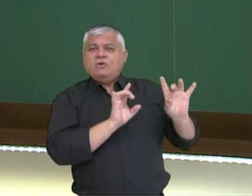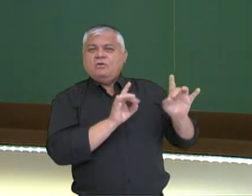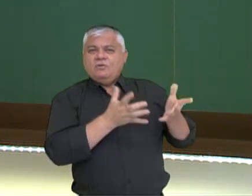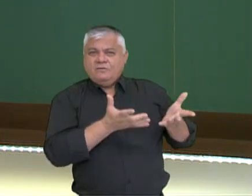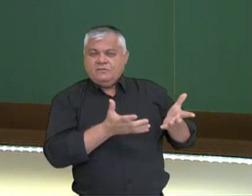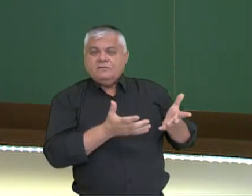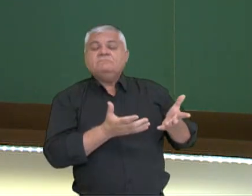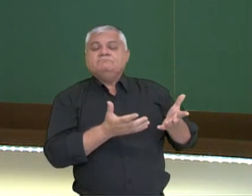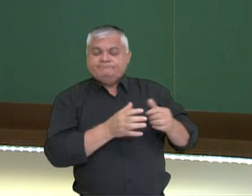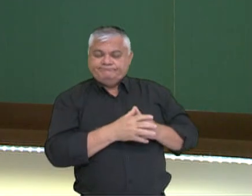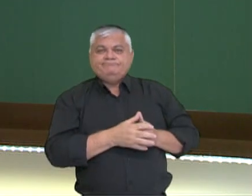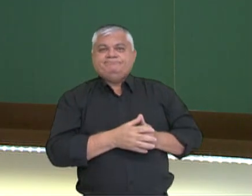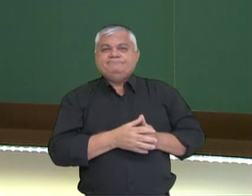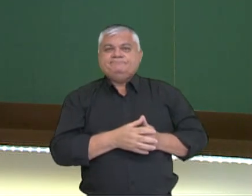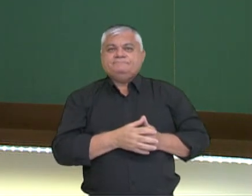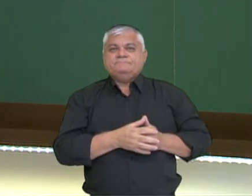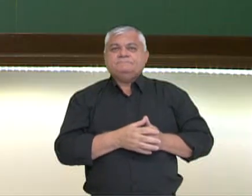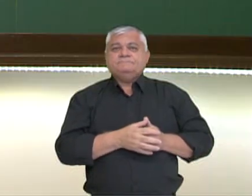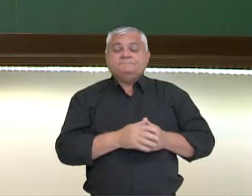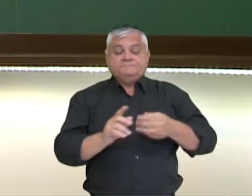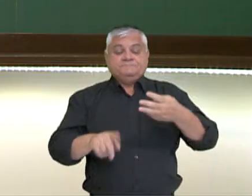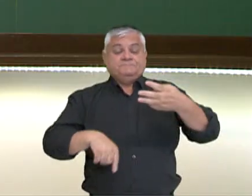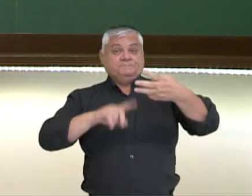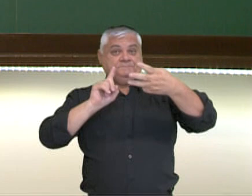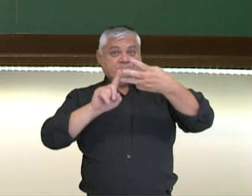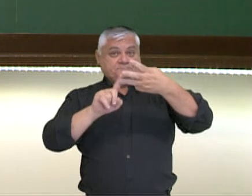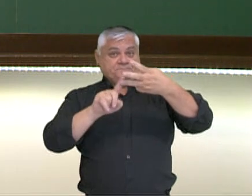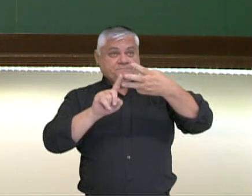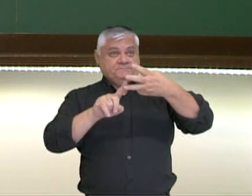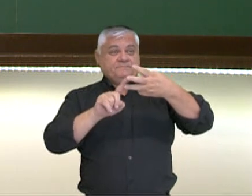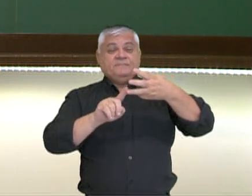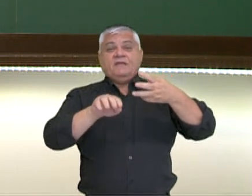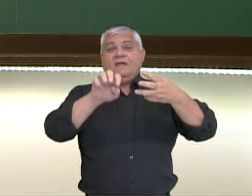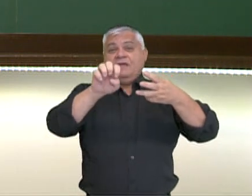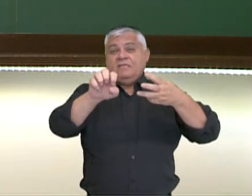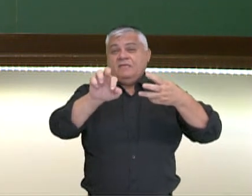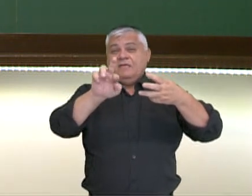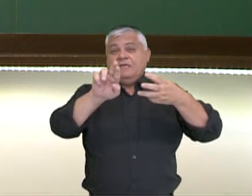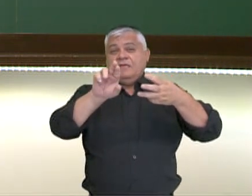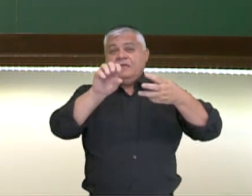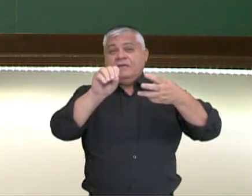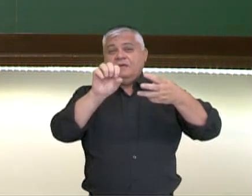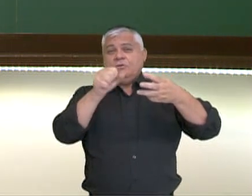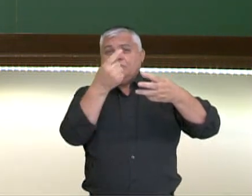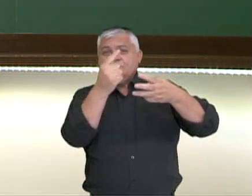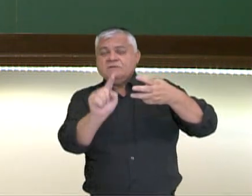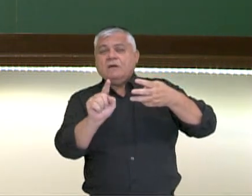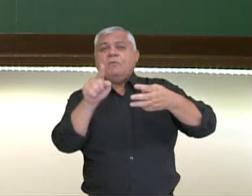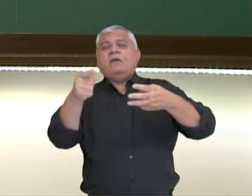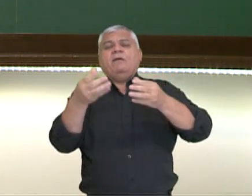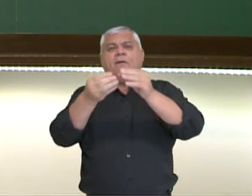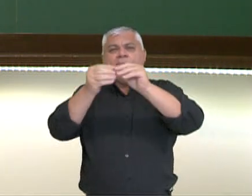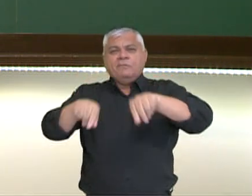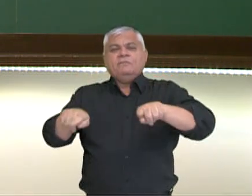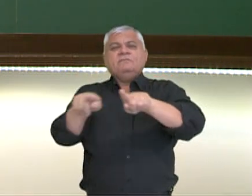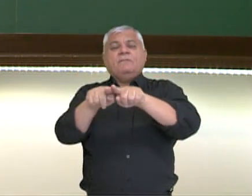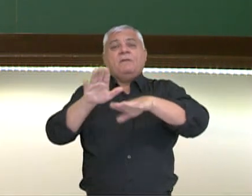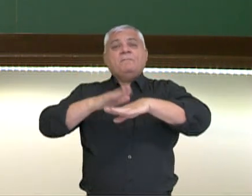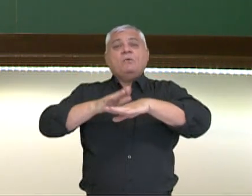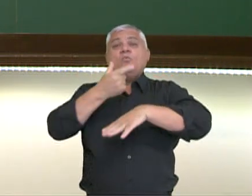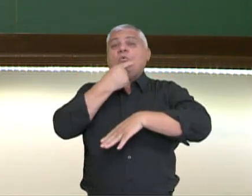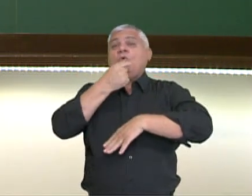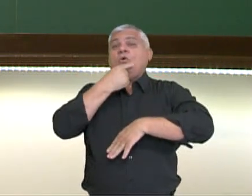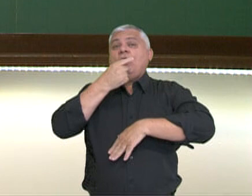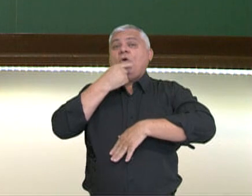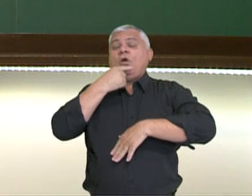comprometendo a vida desse solo. A erosão é uma outra forma de degradação do solo que está associada à ação humana,